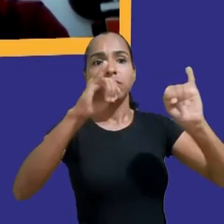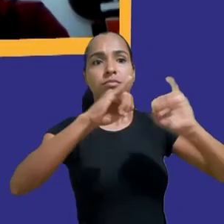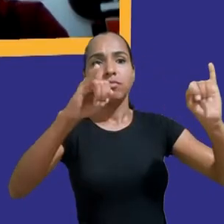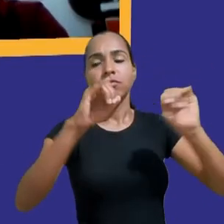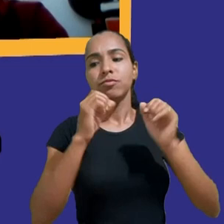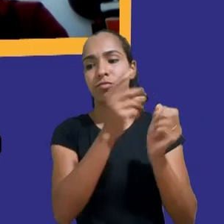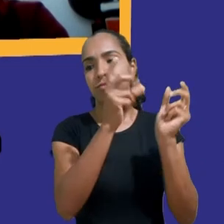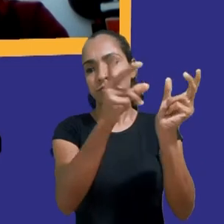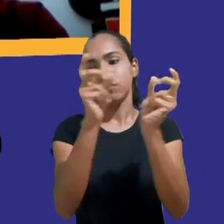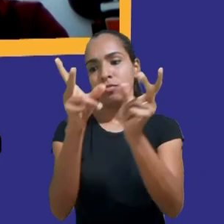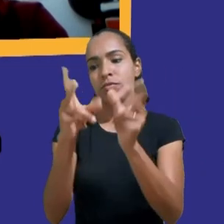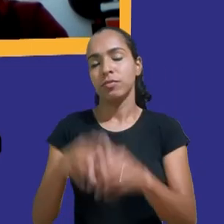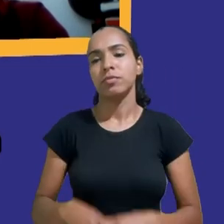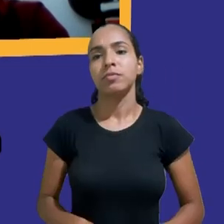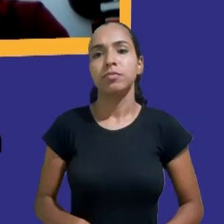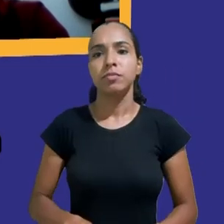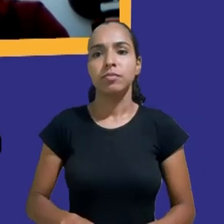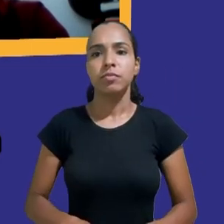bem,